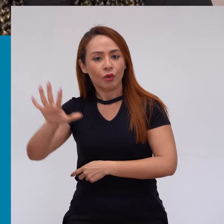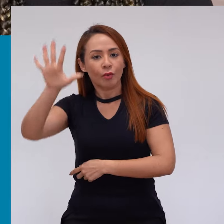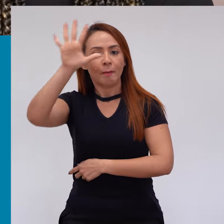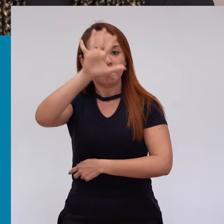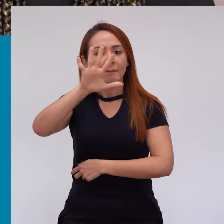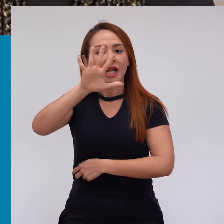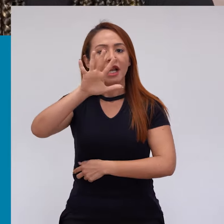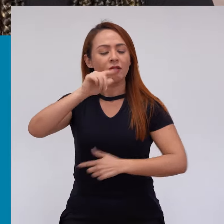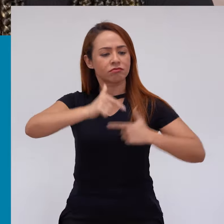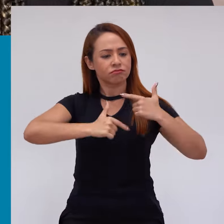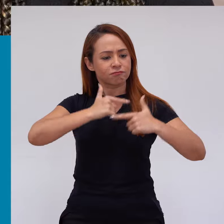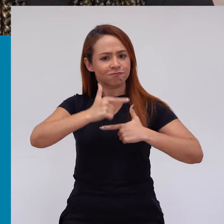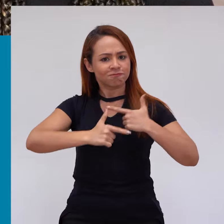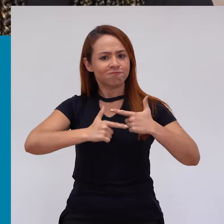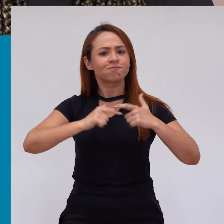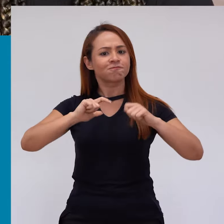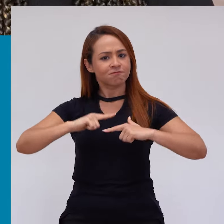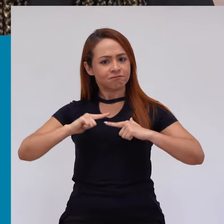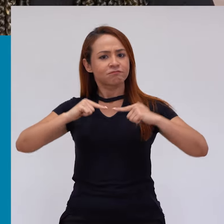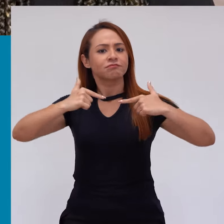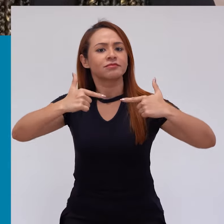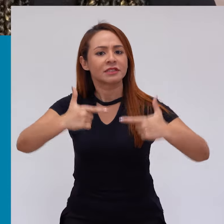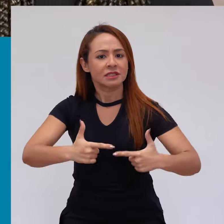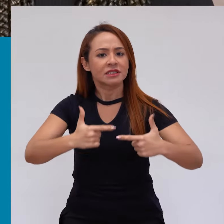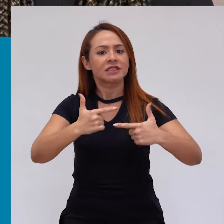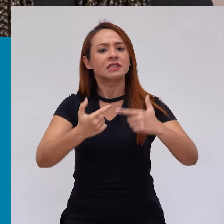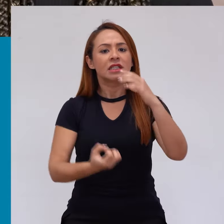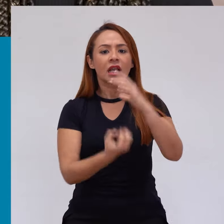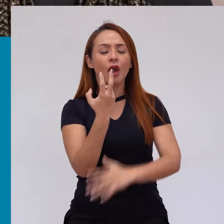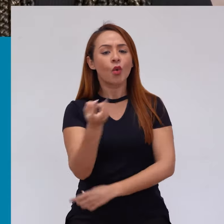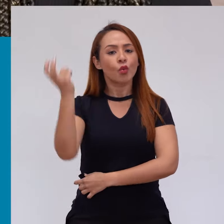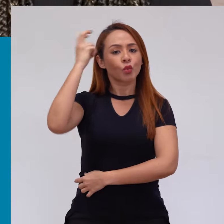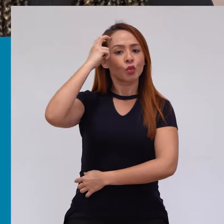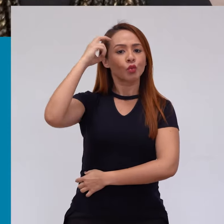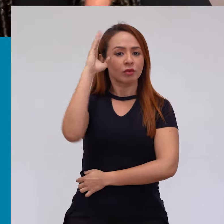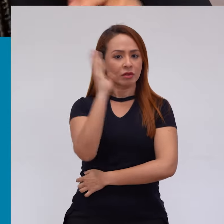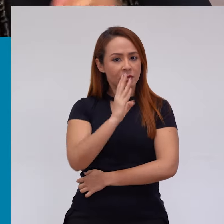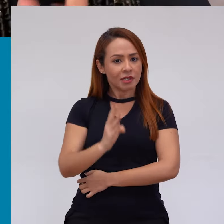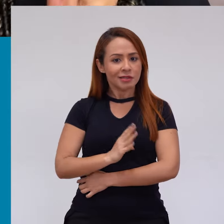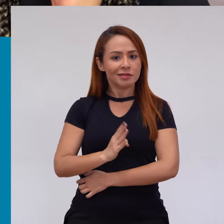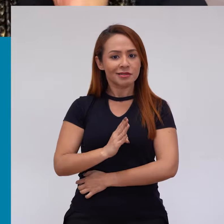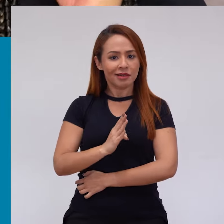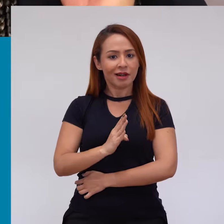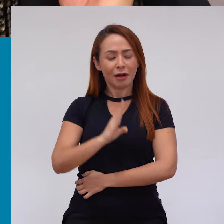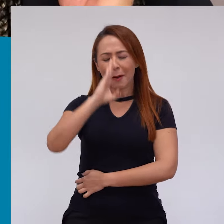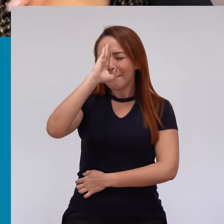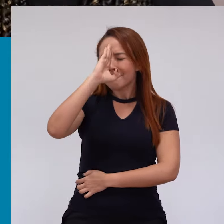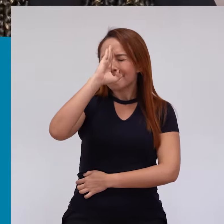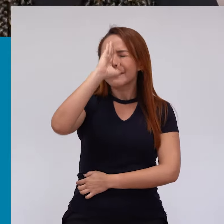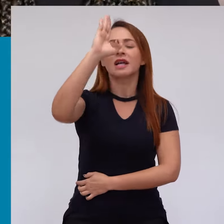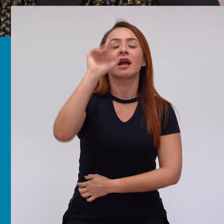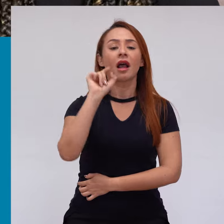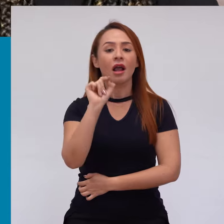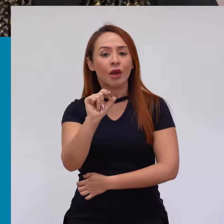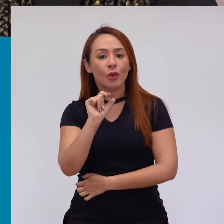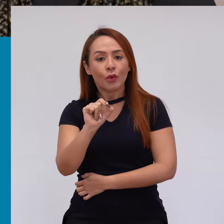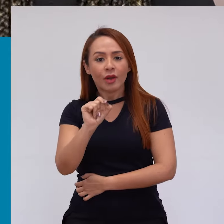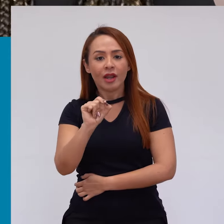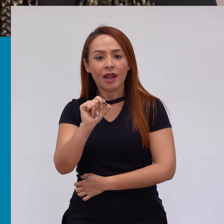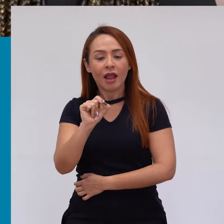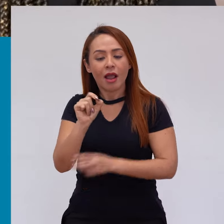construiu um legado maravilhoso. E ter a consciência principal da gente